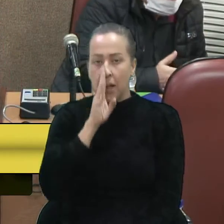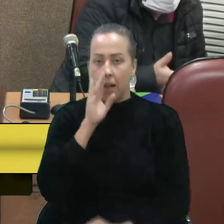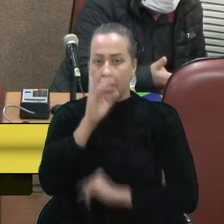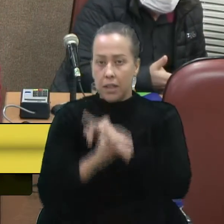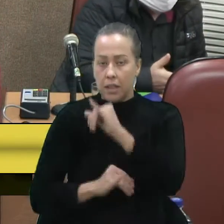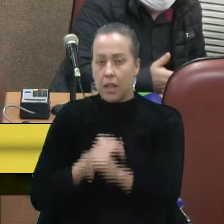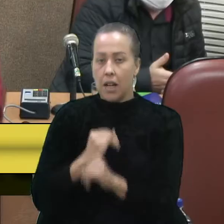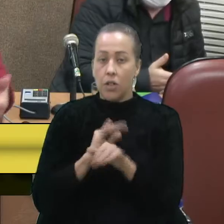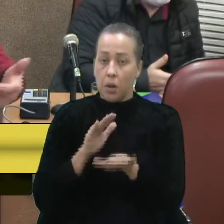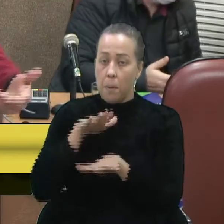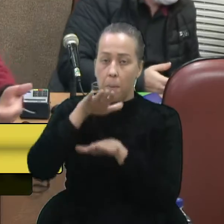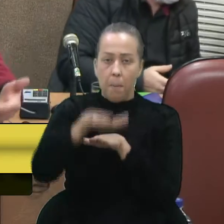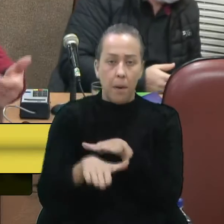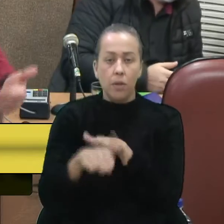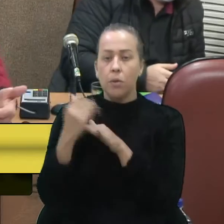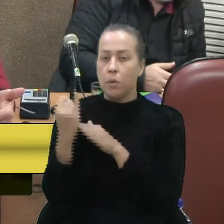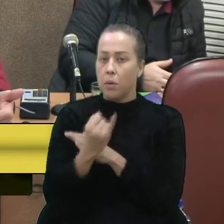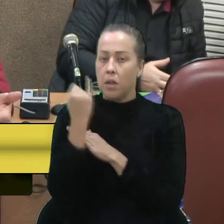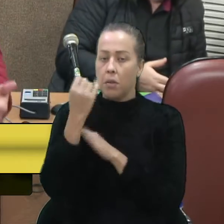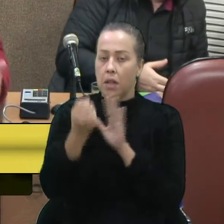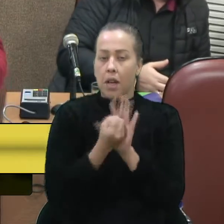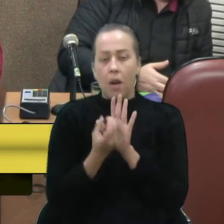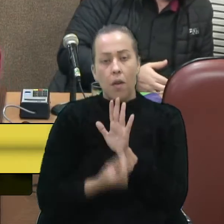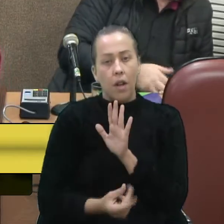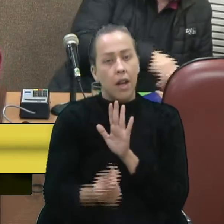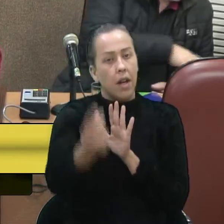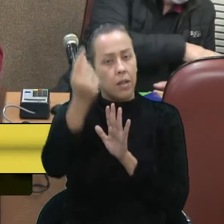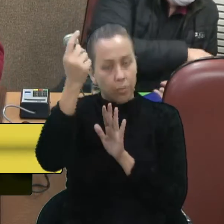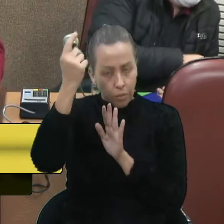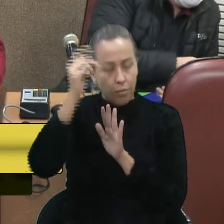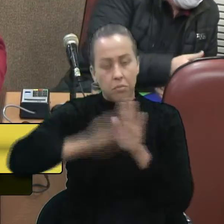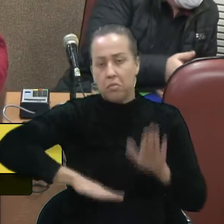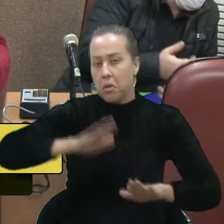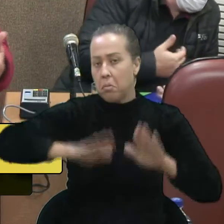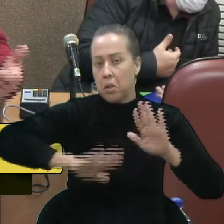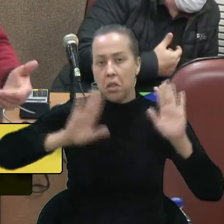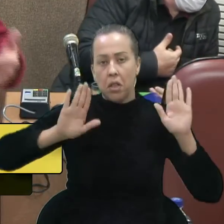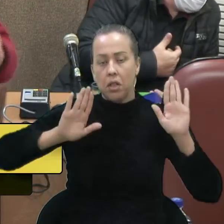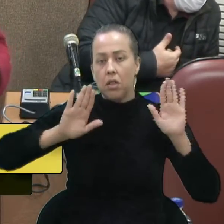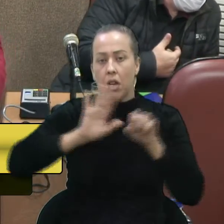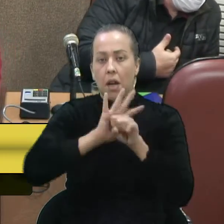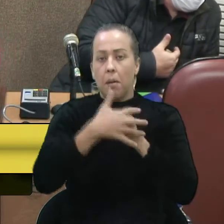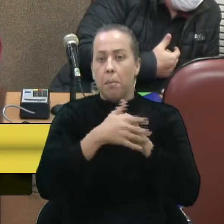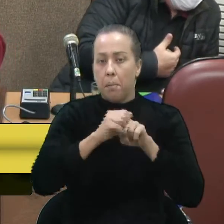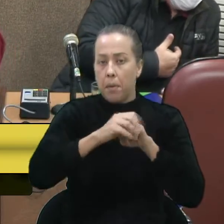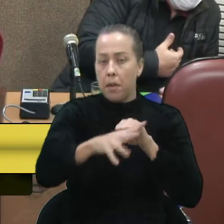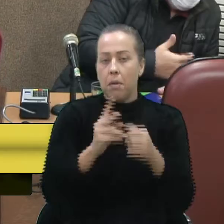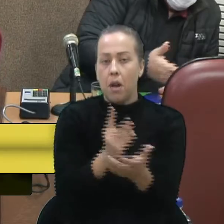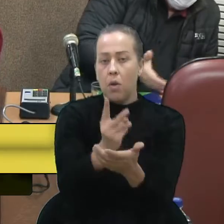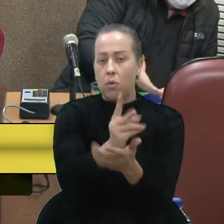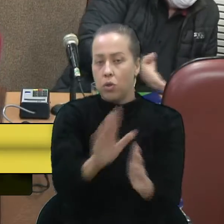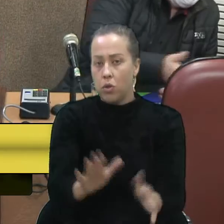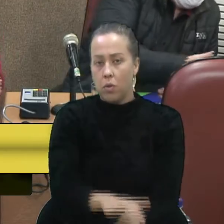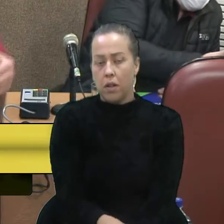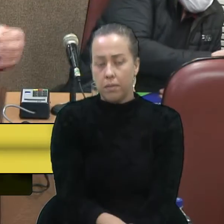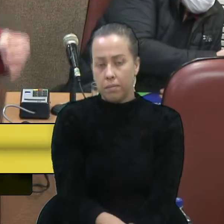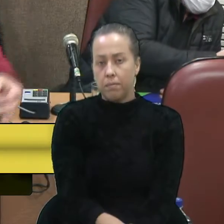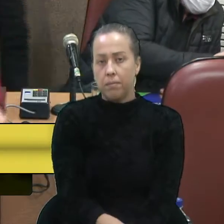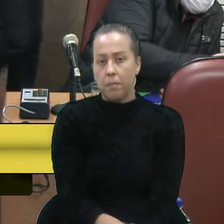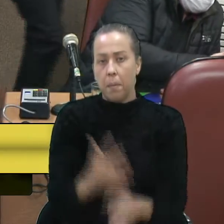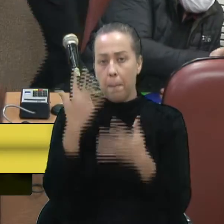importante e é um legado que vai ficar, independente da pandemia continuar ou não. Então,